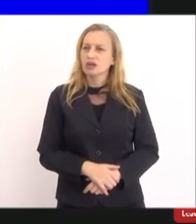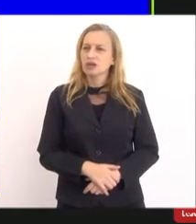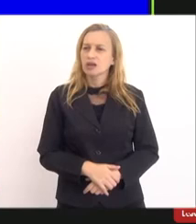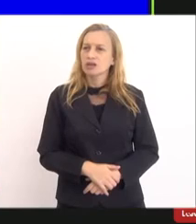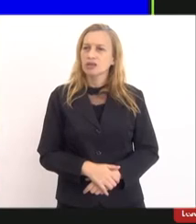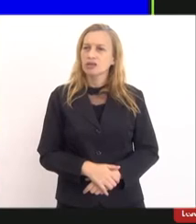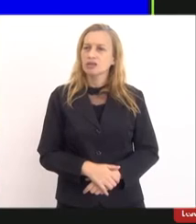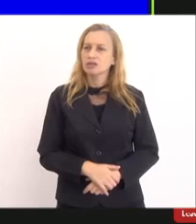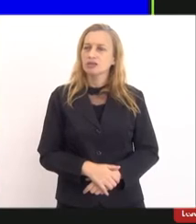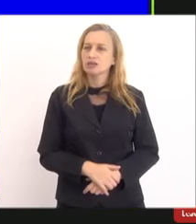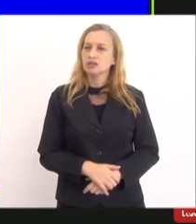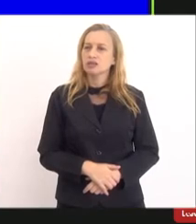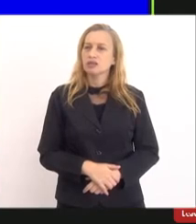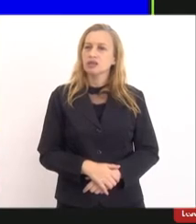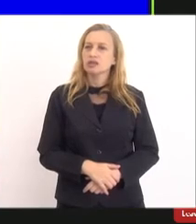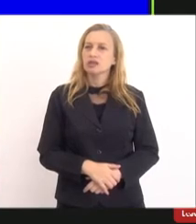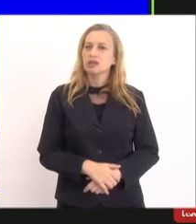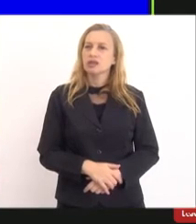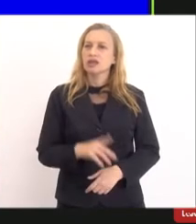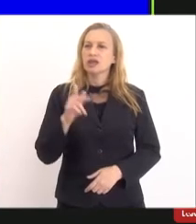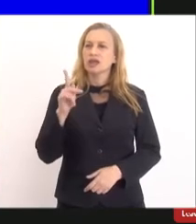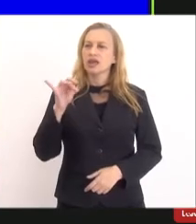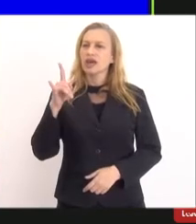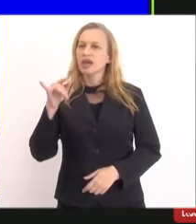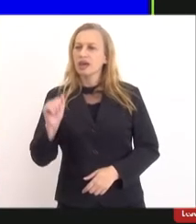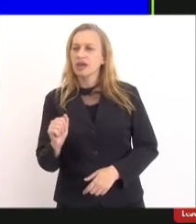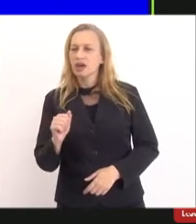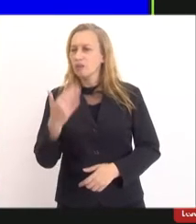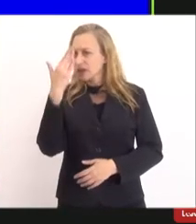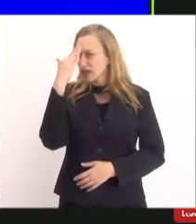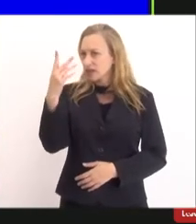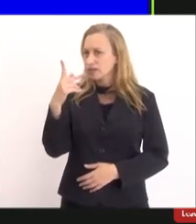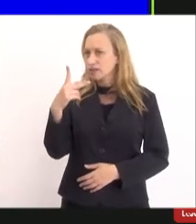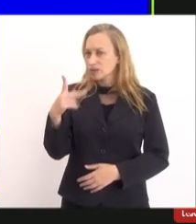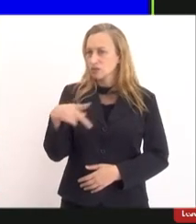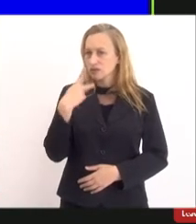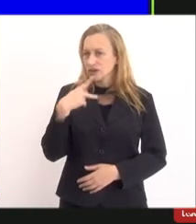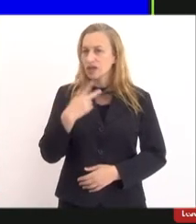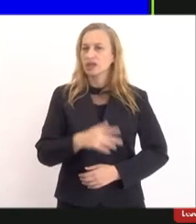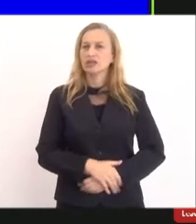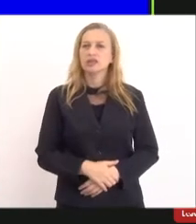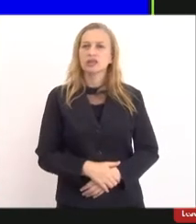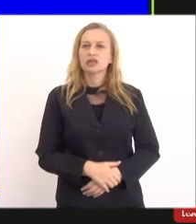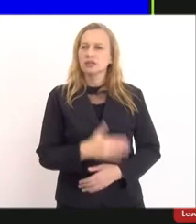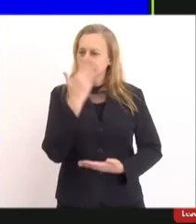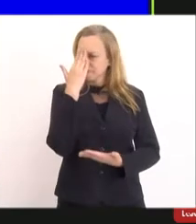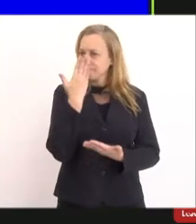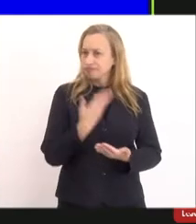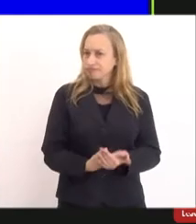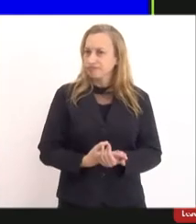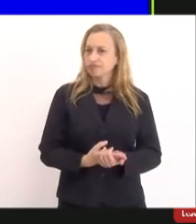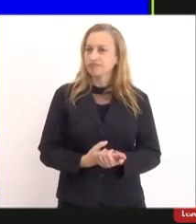Para a Kemi Scarlett Shiba, pela sua participação, acredito que ainda haverá mais